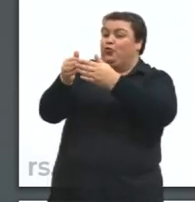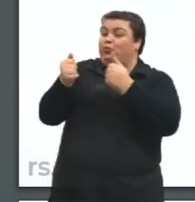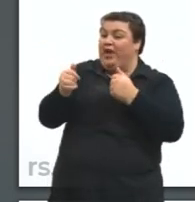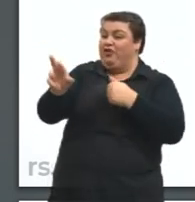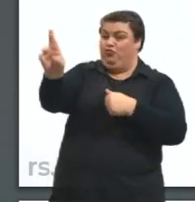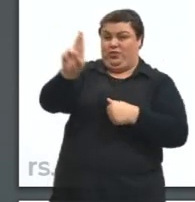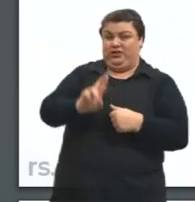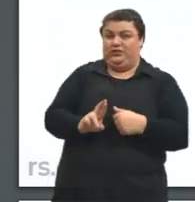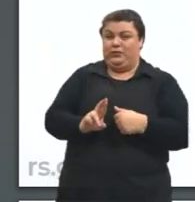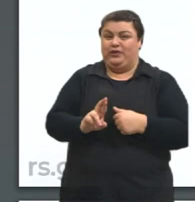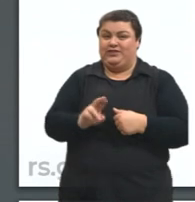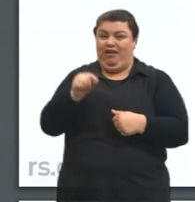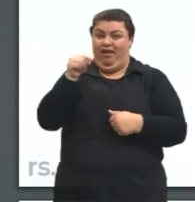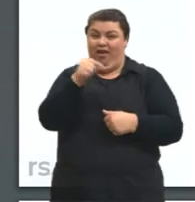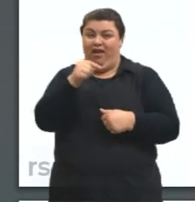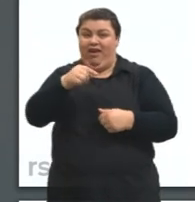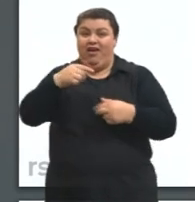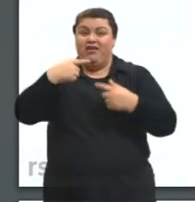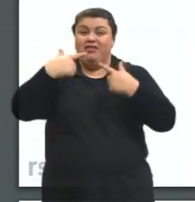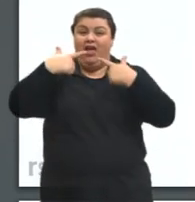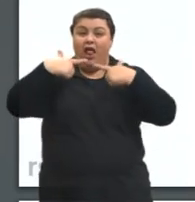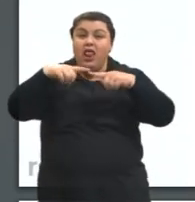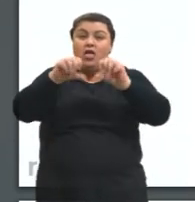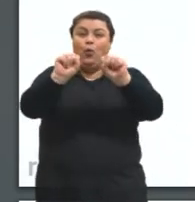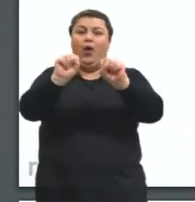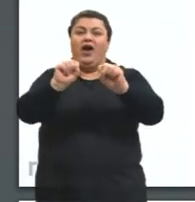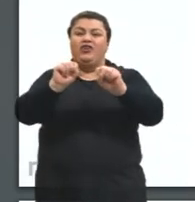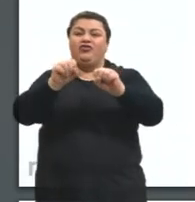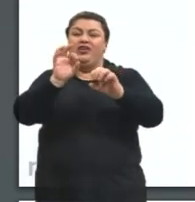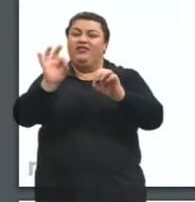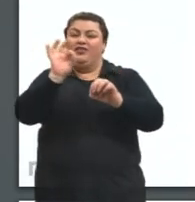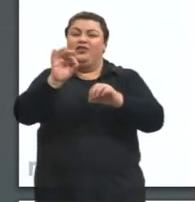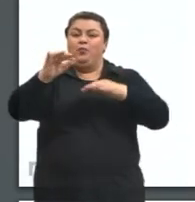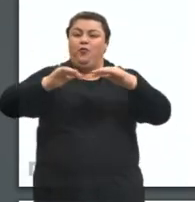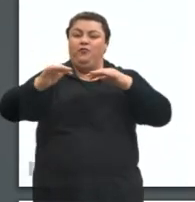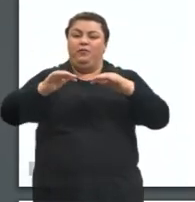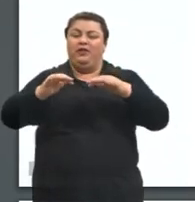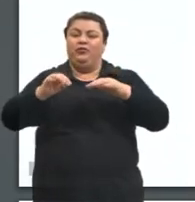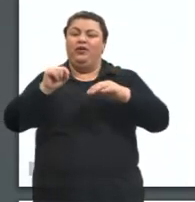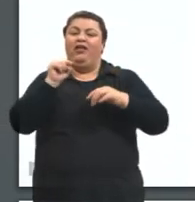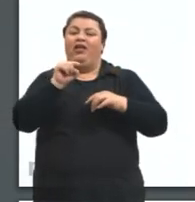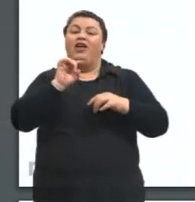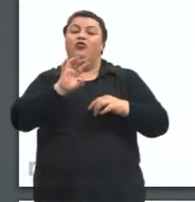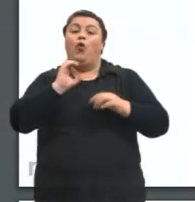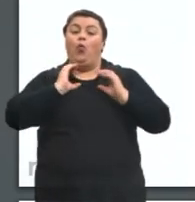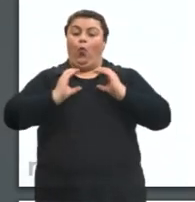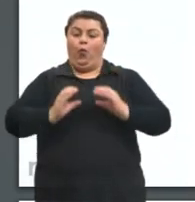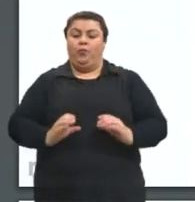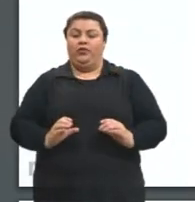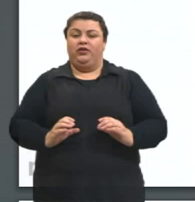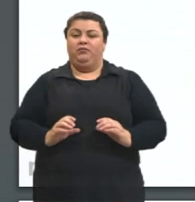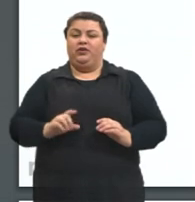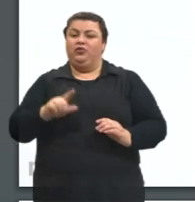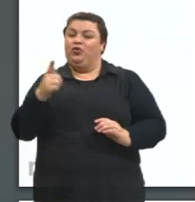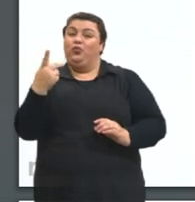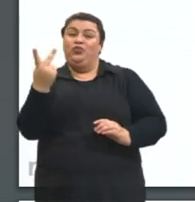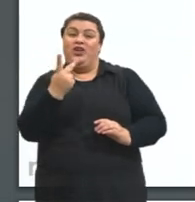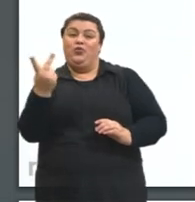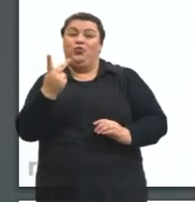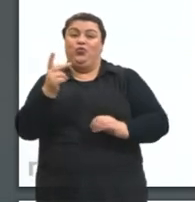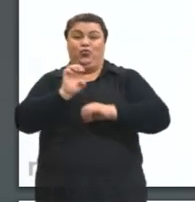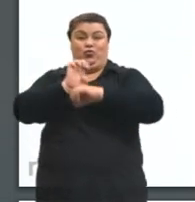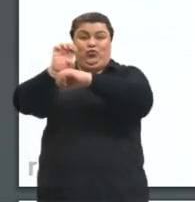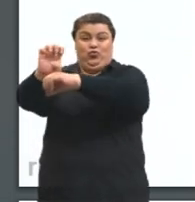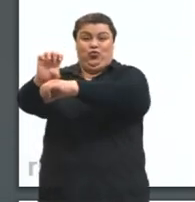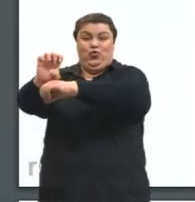Essa linguagem que eles chamam essa dança das abelhas, ela é um comportamento. Não existe um interlocutor, não existe